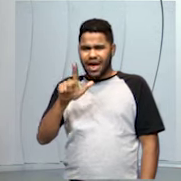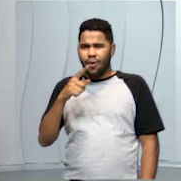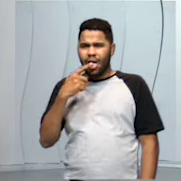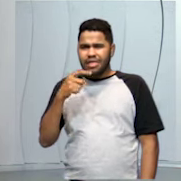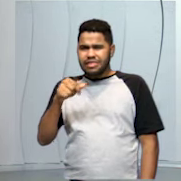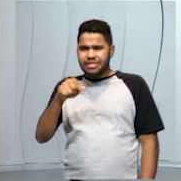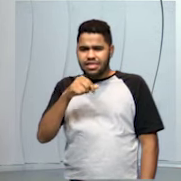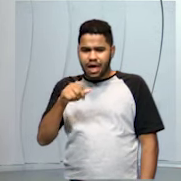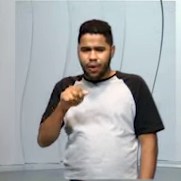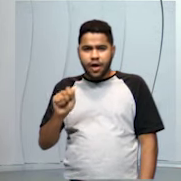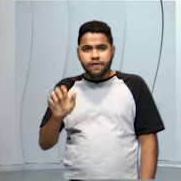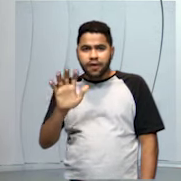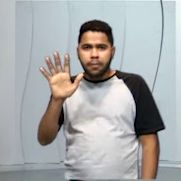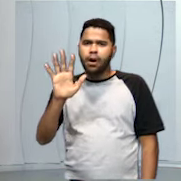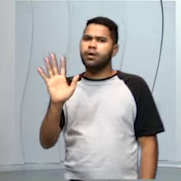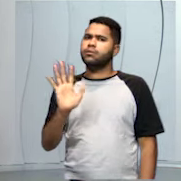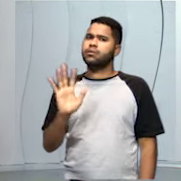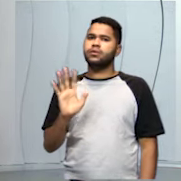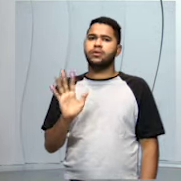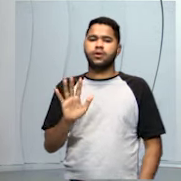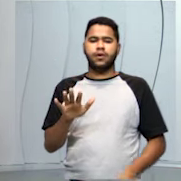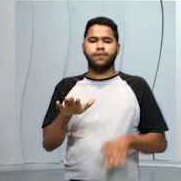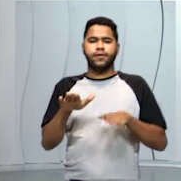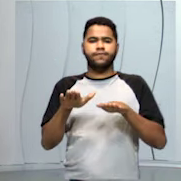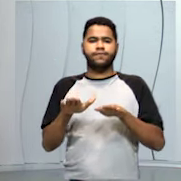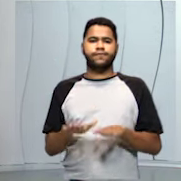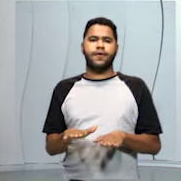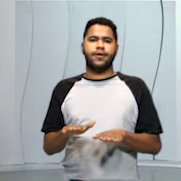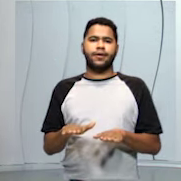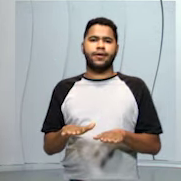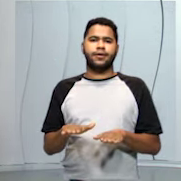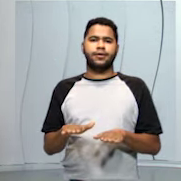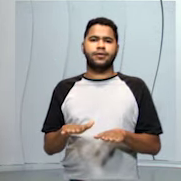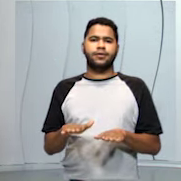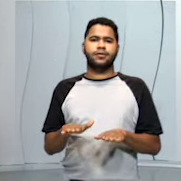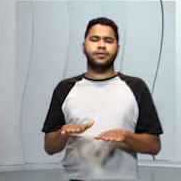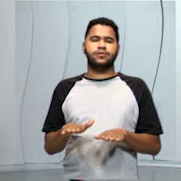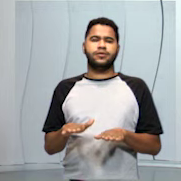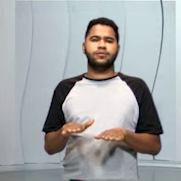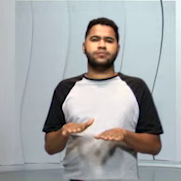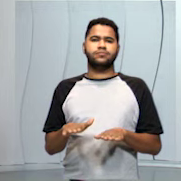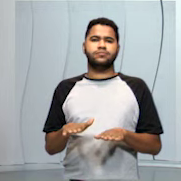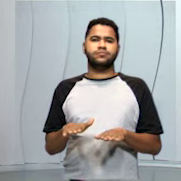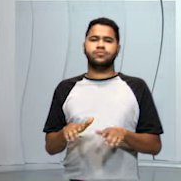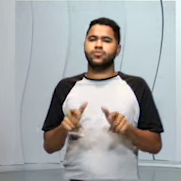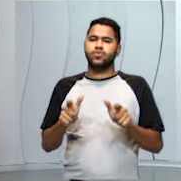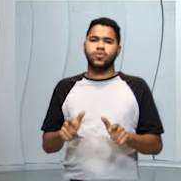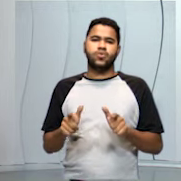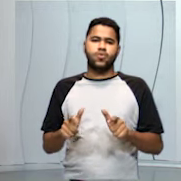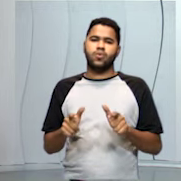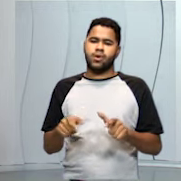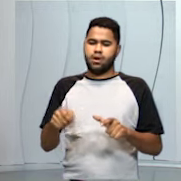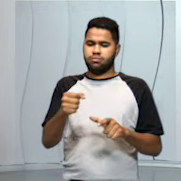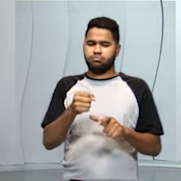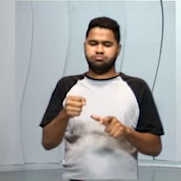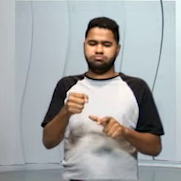água. Então, ele vai ficar retido onde ele estava, onde estava a mistura.